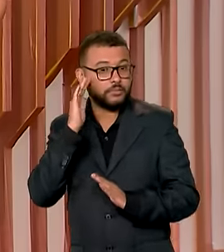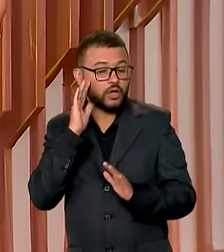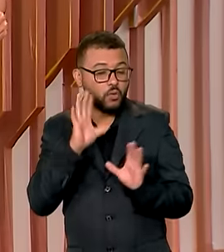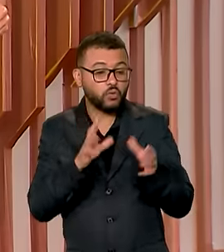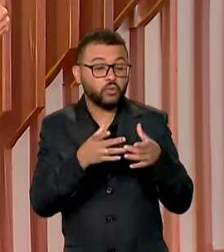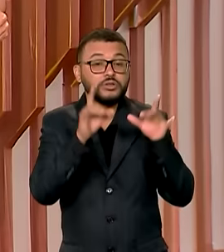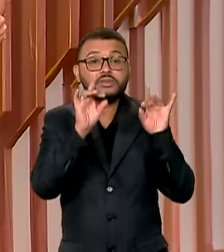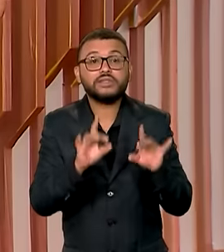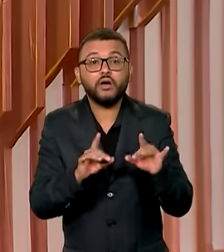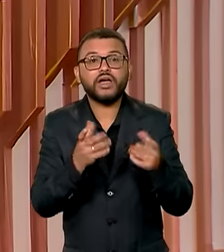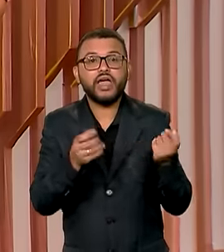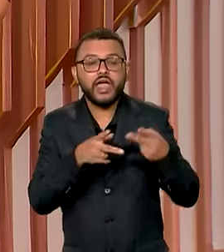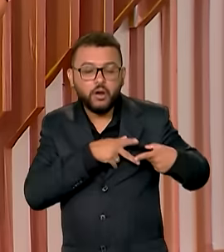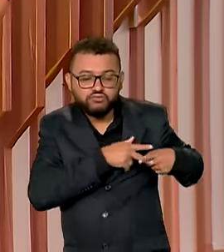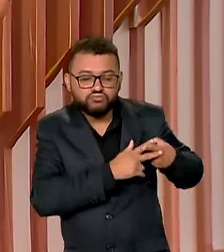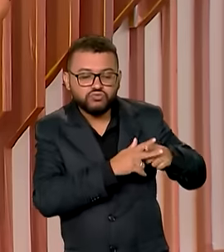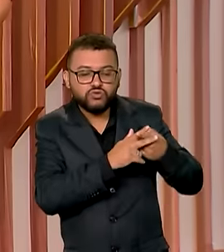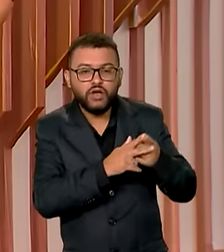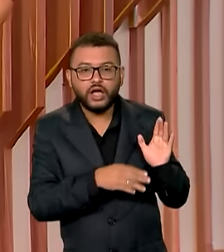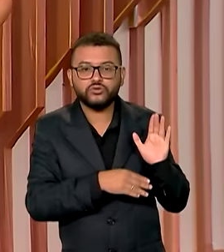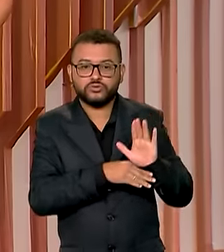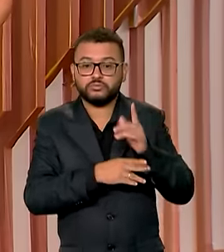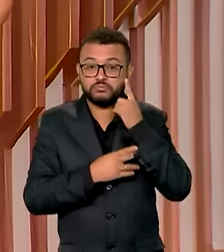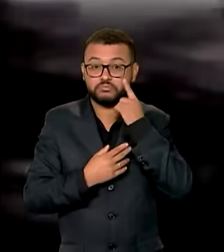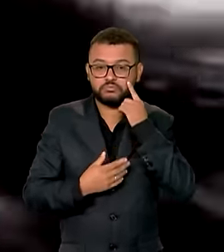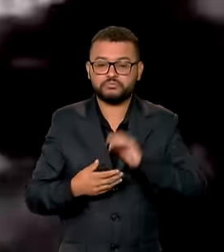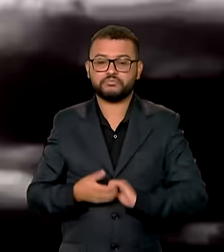Especial para reparar os danos desse período.